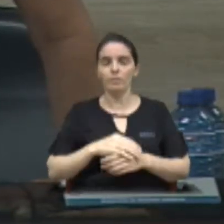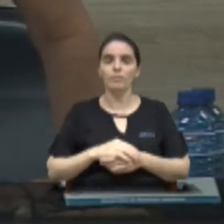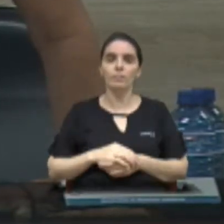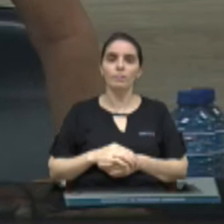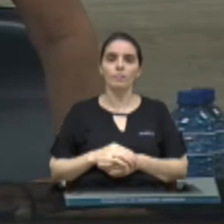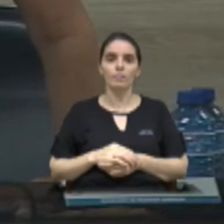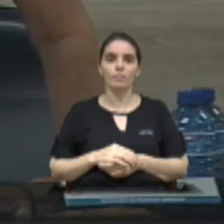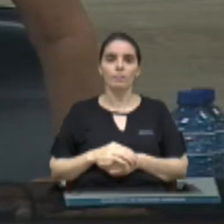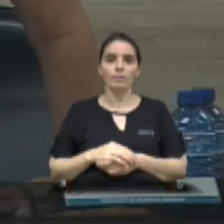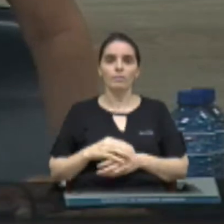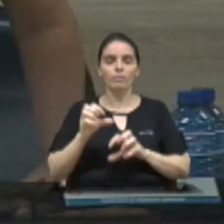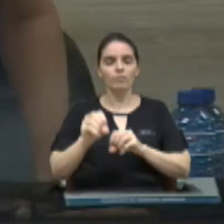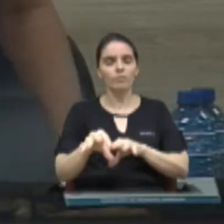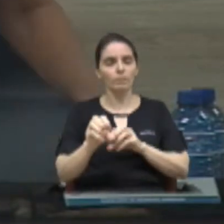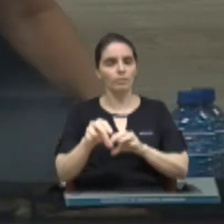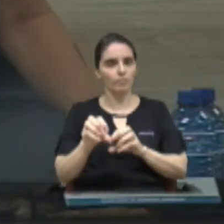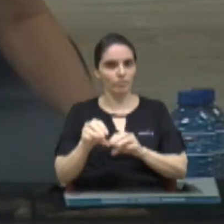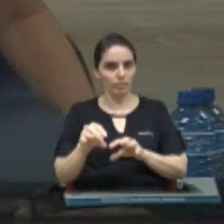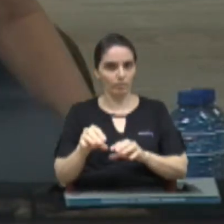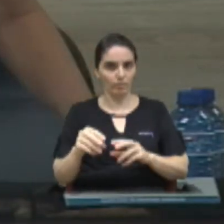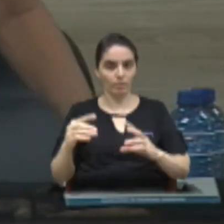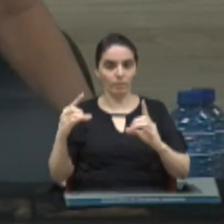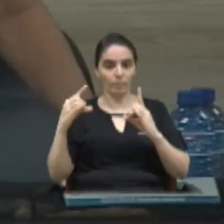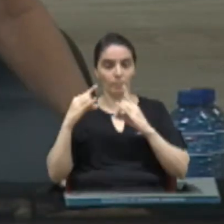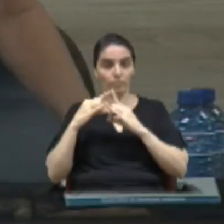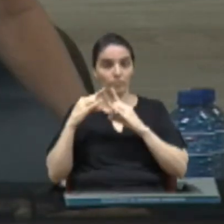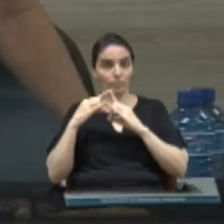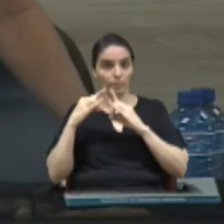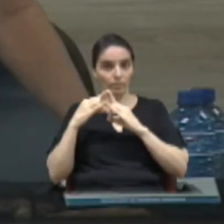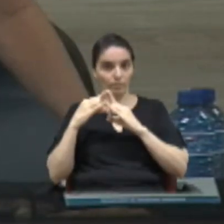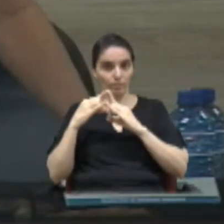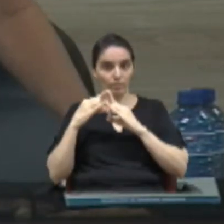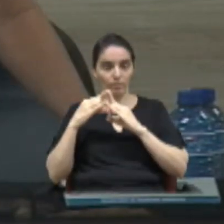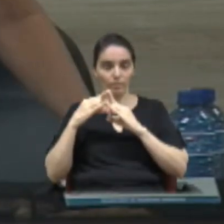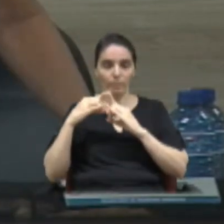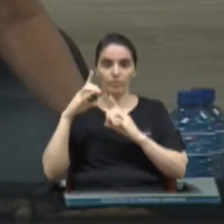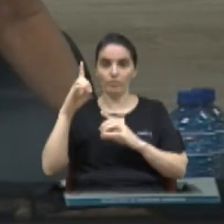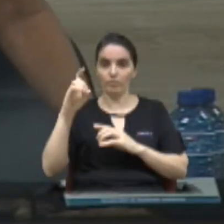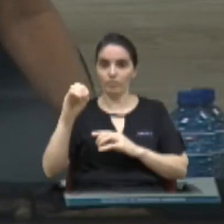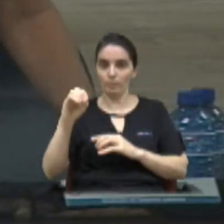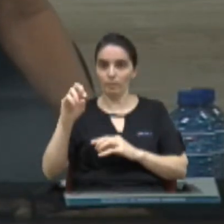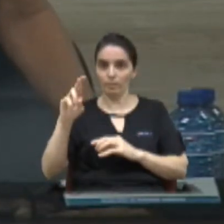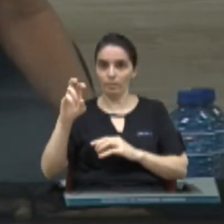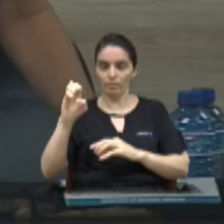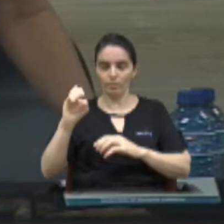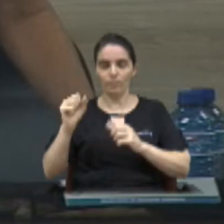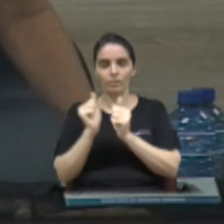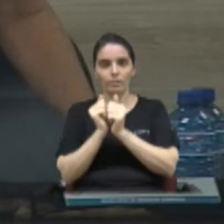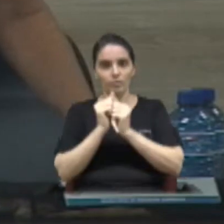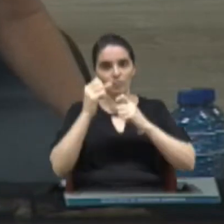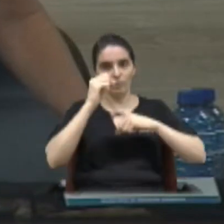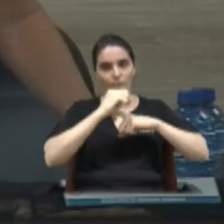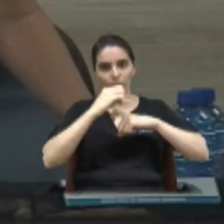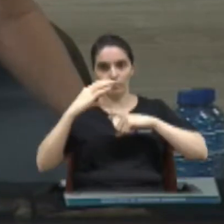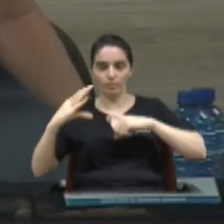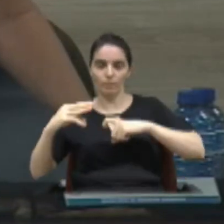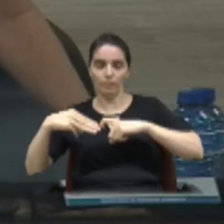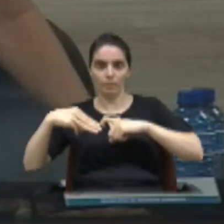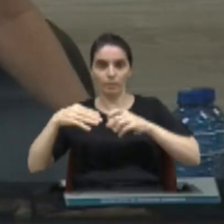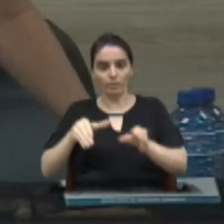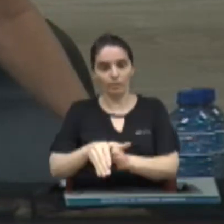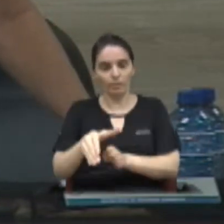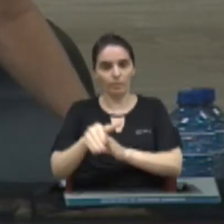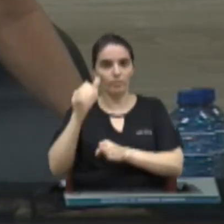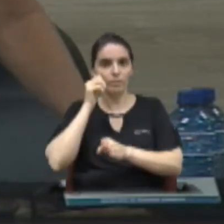-estar e direitos local feira livre de jardim Nossa Senhora das Dores apoio CeproSom Conselho da Mulher e Secretaria da